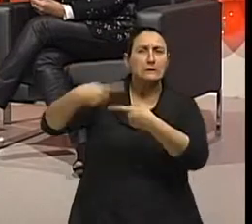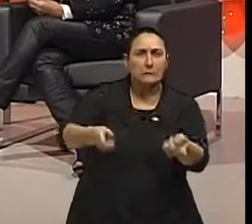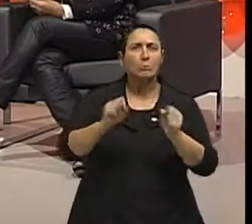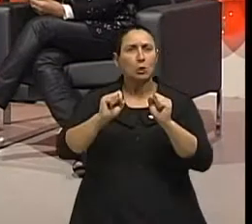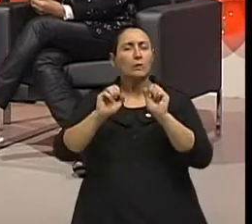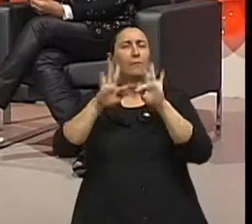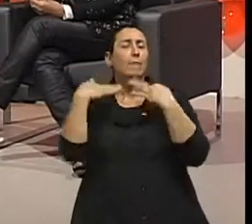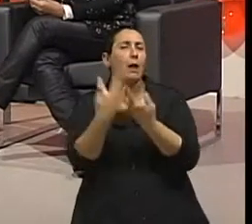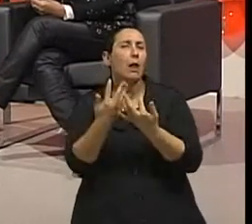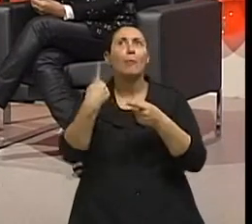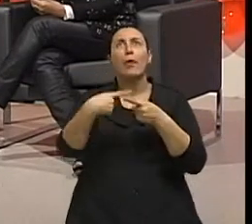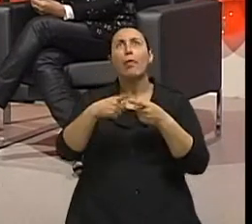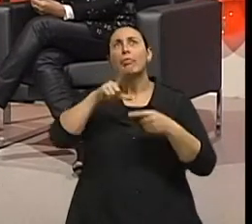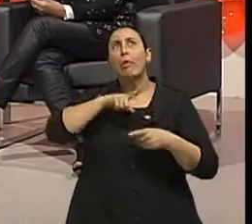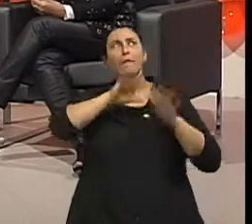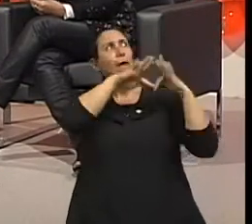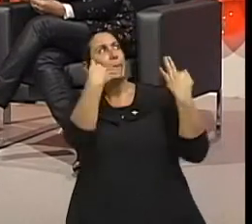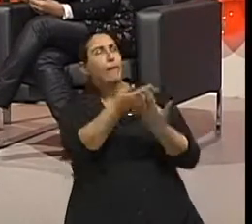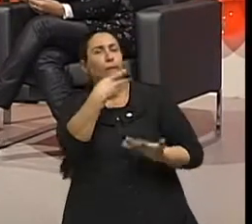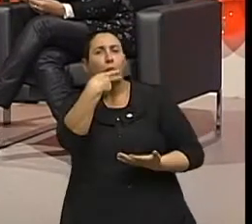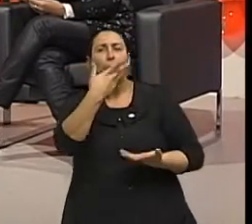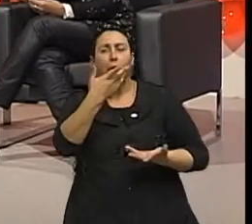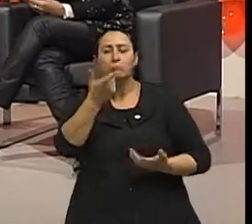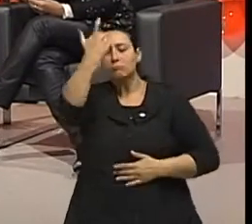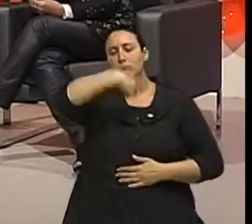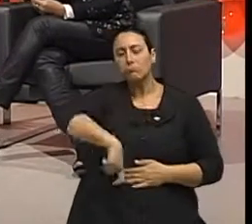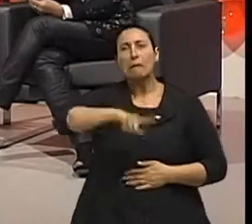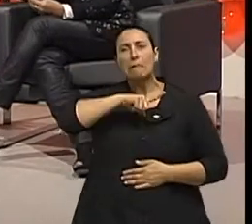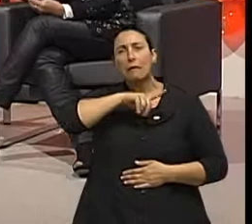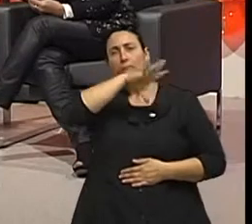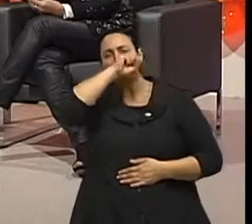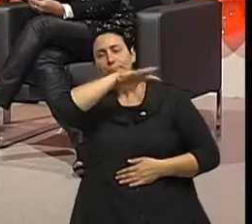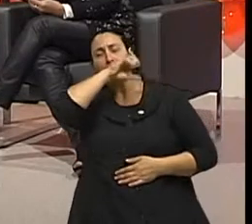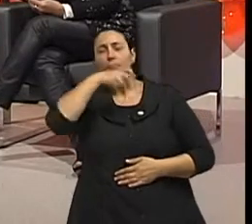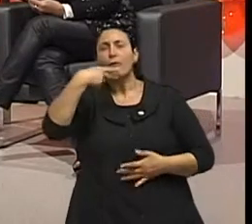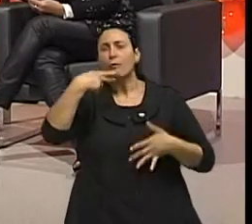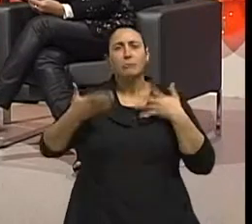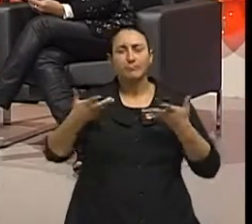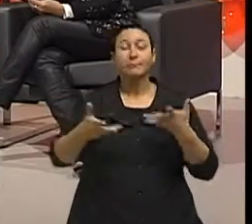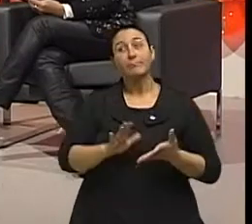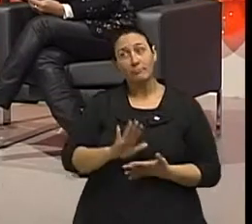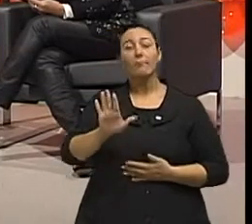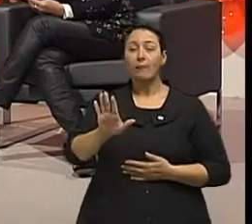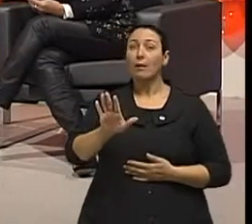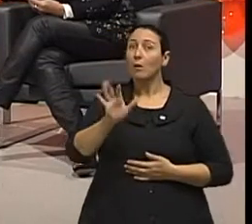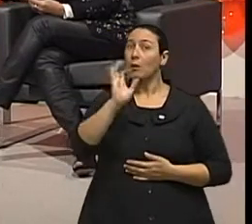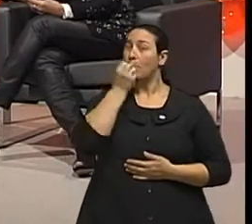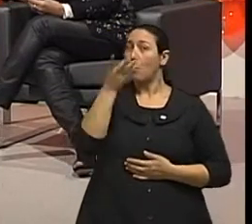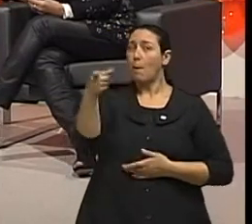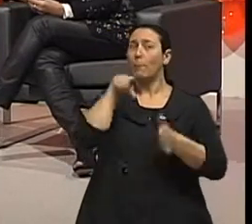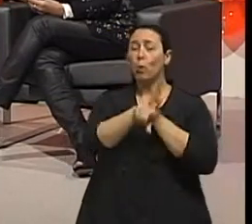hereditário porque é de uma família de fumantes e fuma passivamente há Se é comportamental, se herdou. É verdade. A pergunta é muito boa.